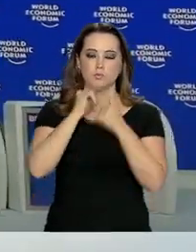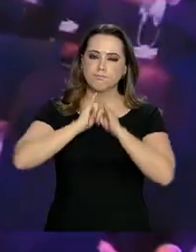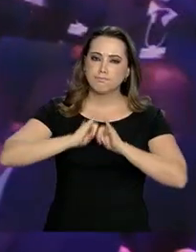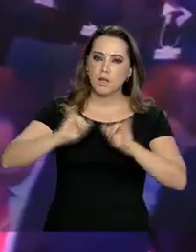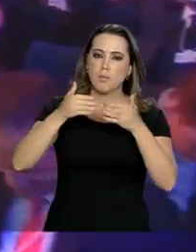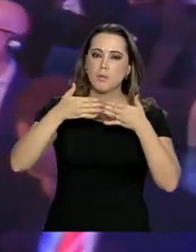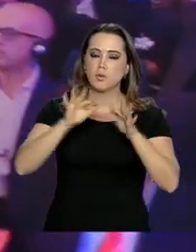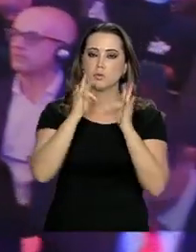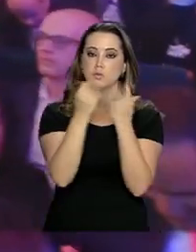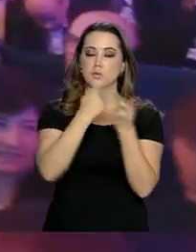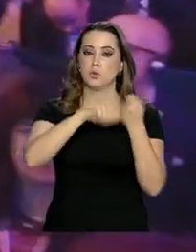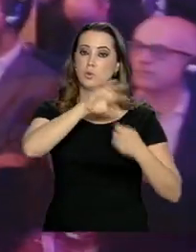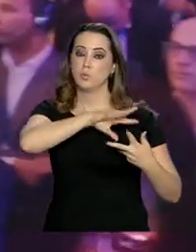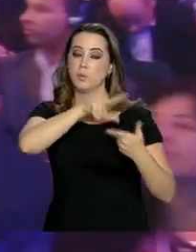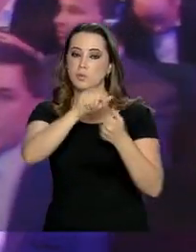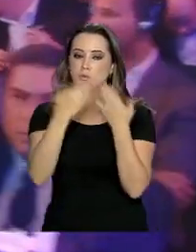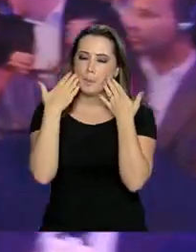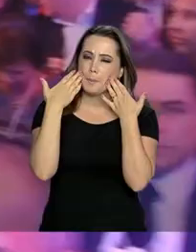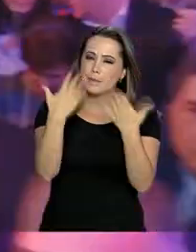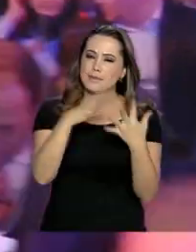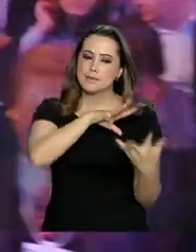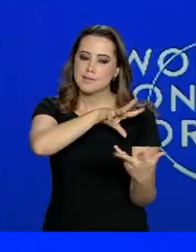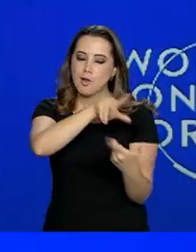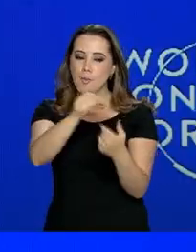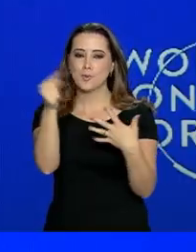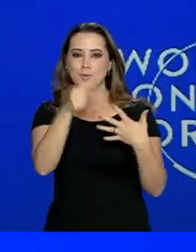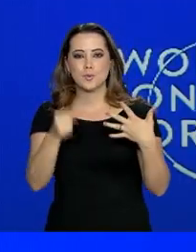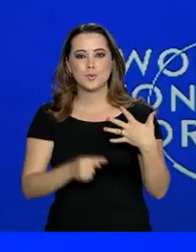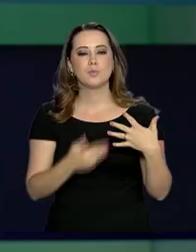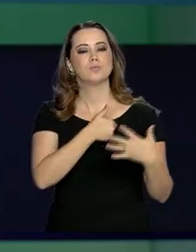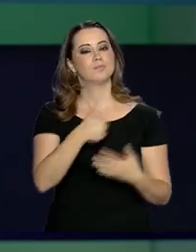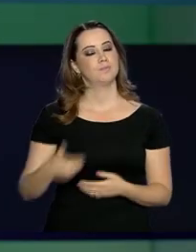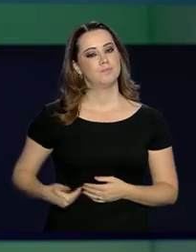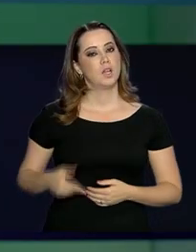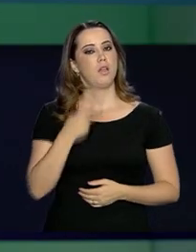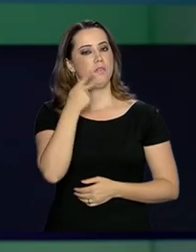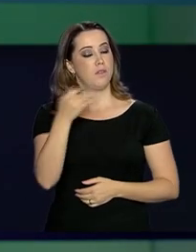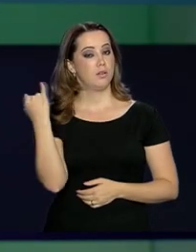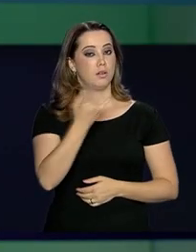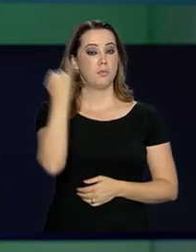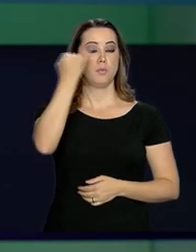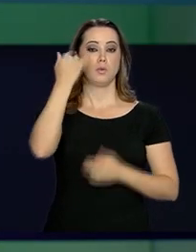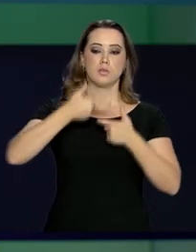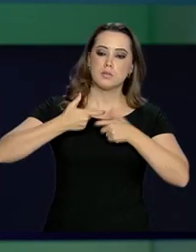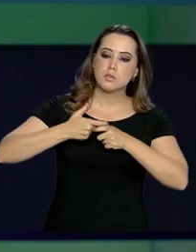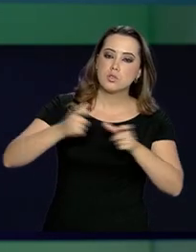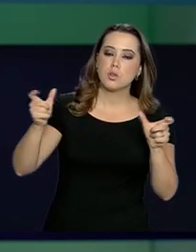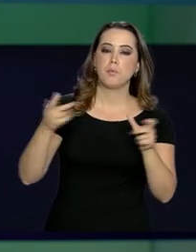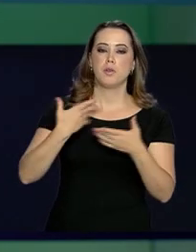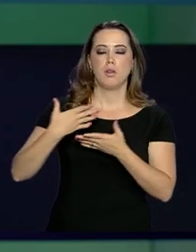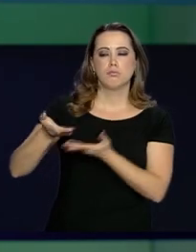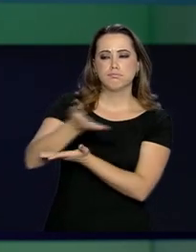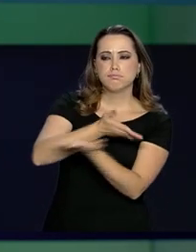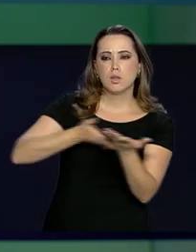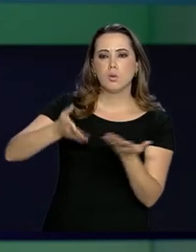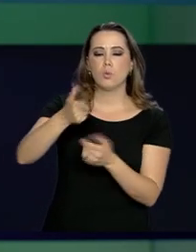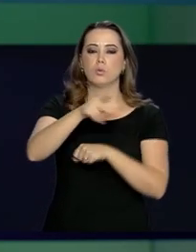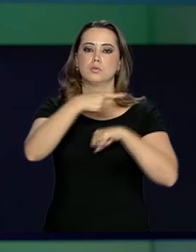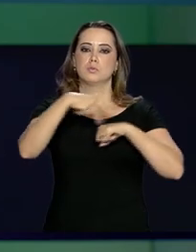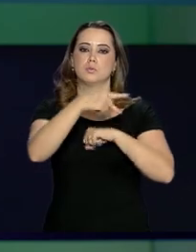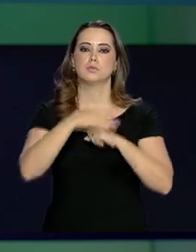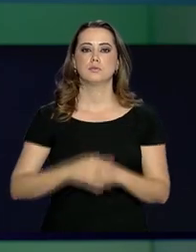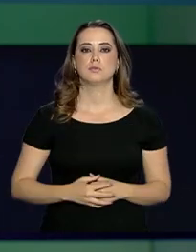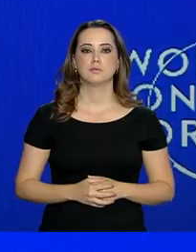Econômico Mundial, o presidente apresenta ao mundo as metas do governo e destaca a importância de ampliar as relações comerciais com outros